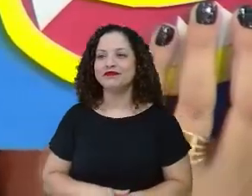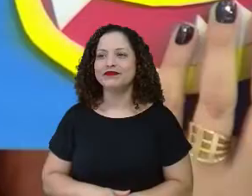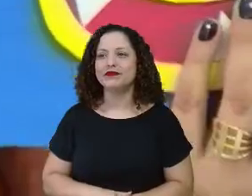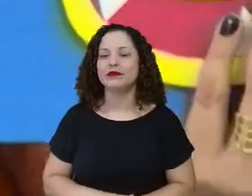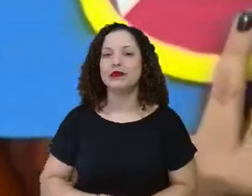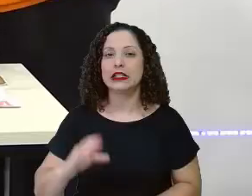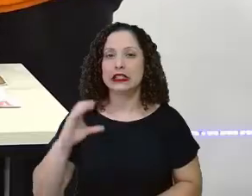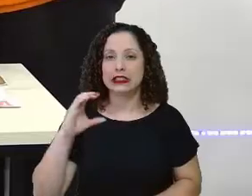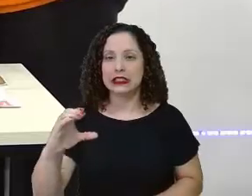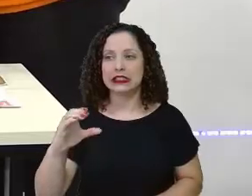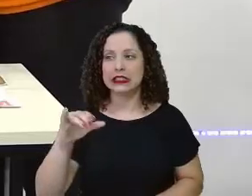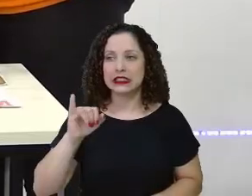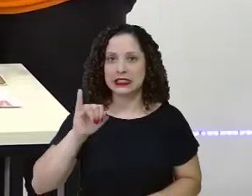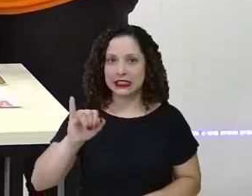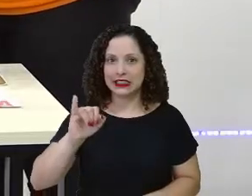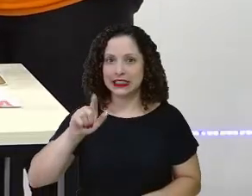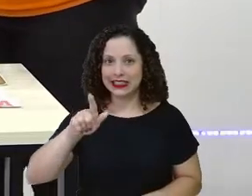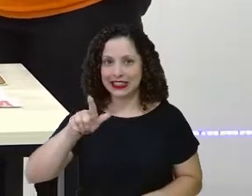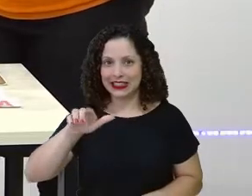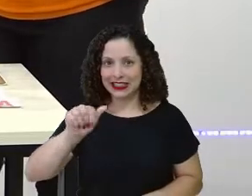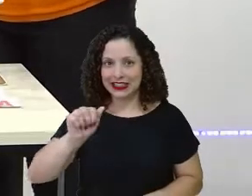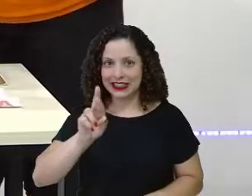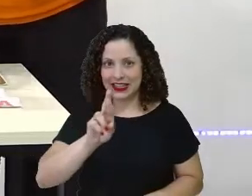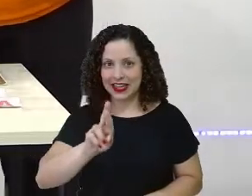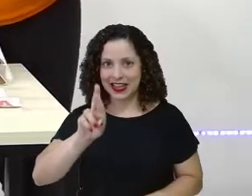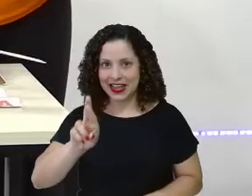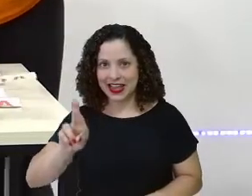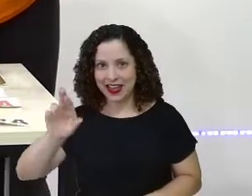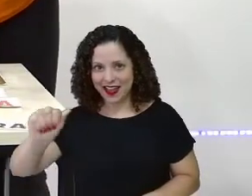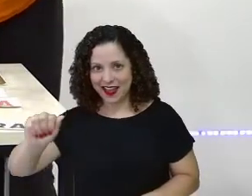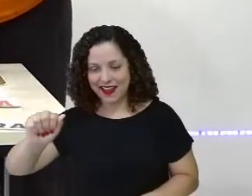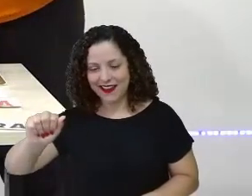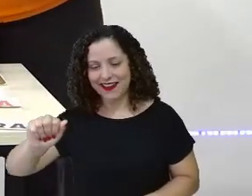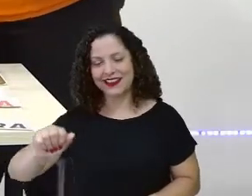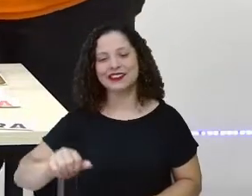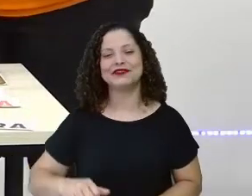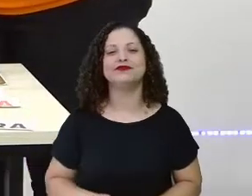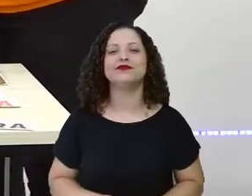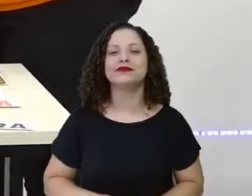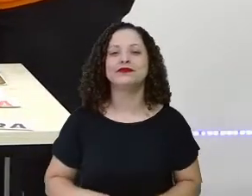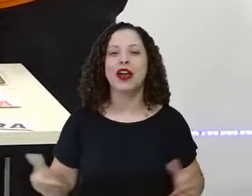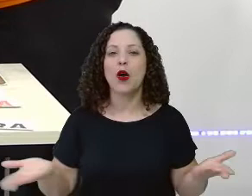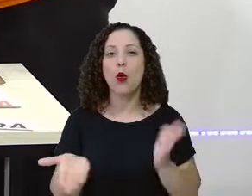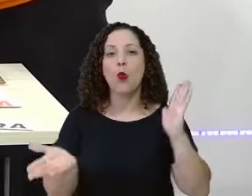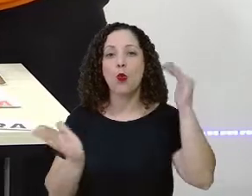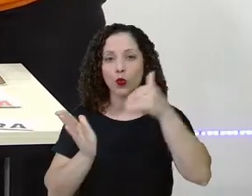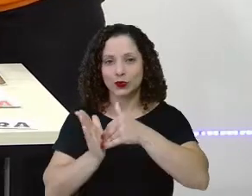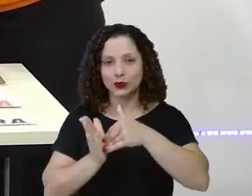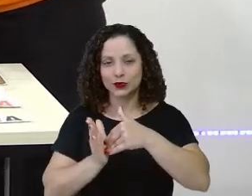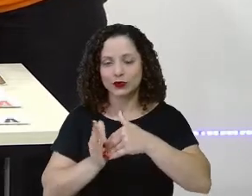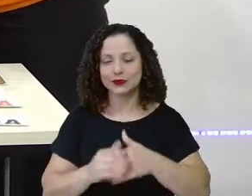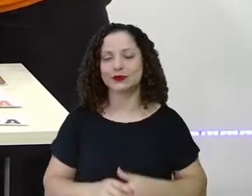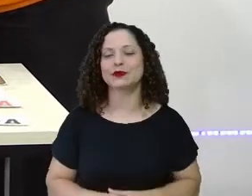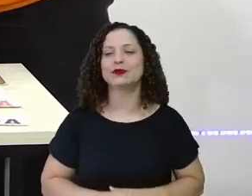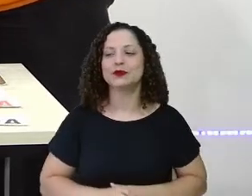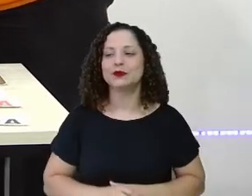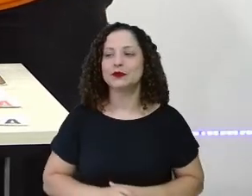Cigarra! Cigarra! Mas a cigarra, a gente não formou a palavra, né? Vamos pra aqui, pro último agora! Olha aqui, ó!